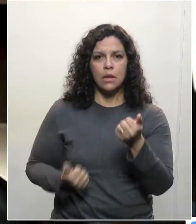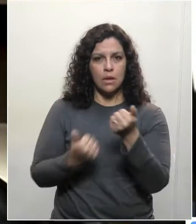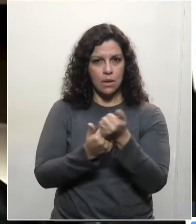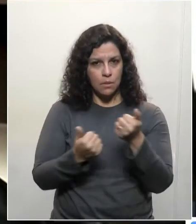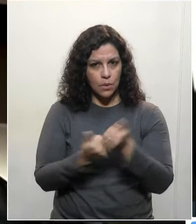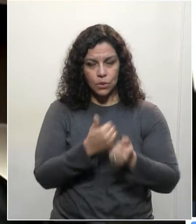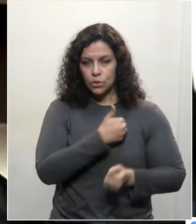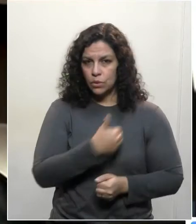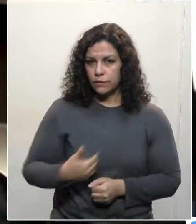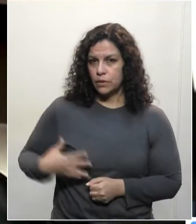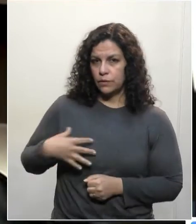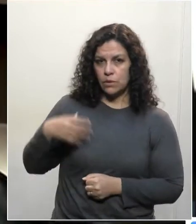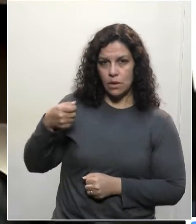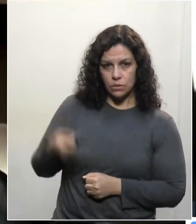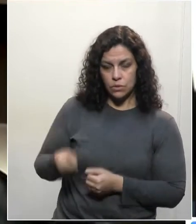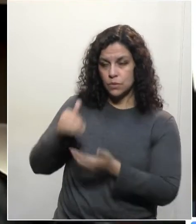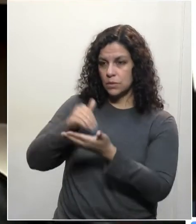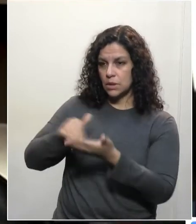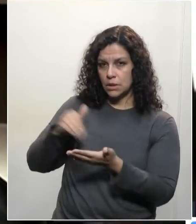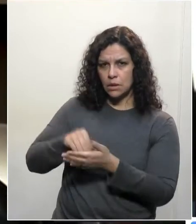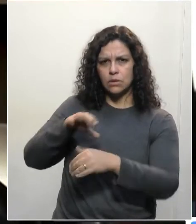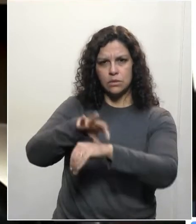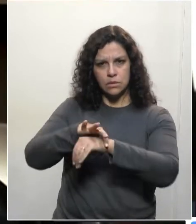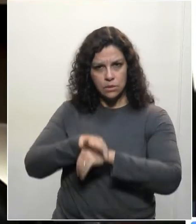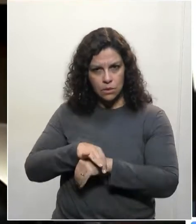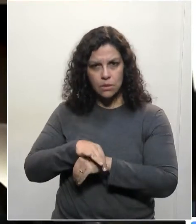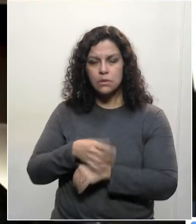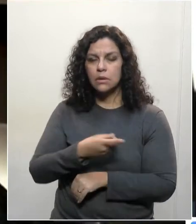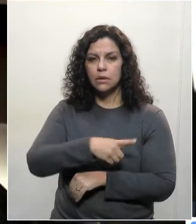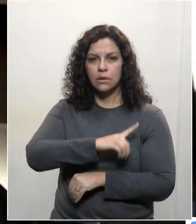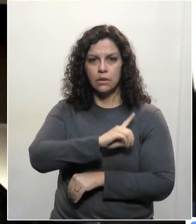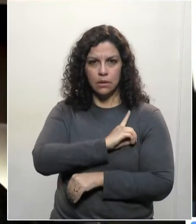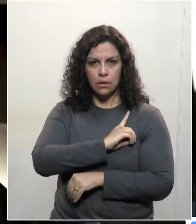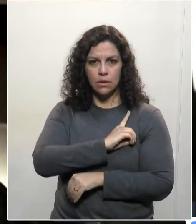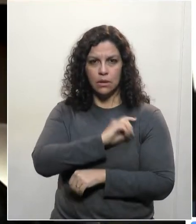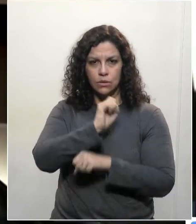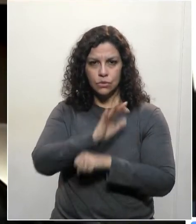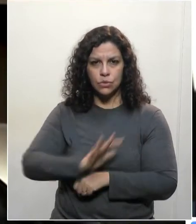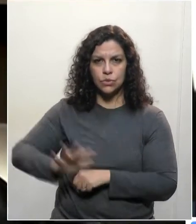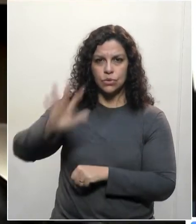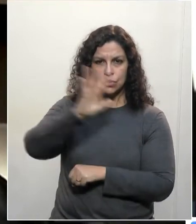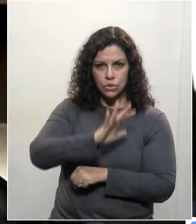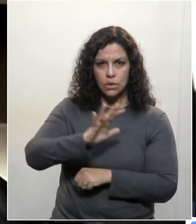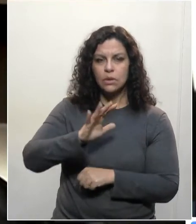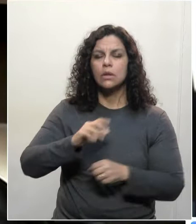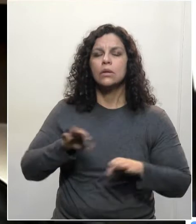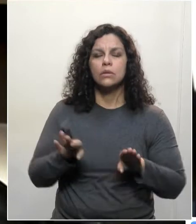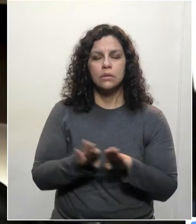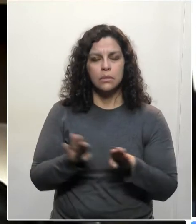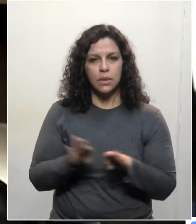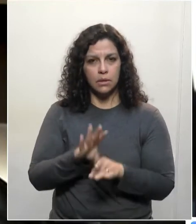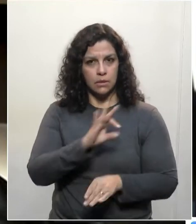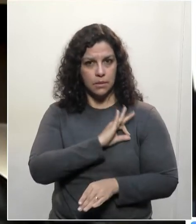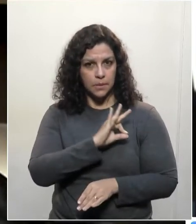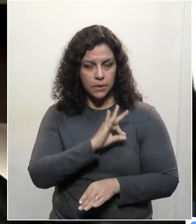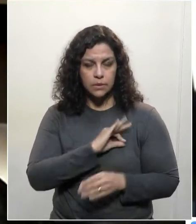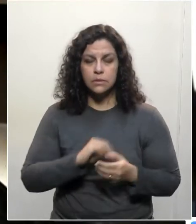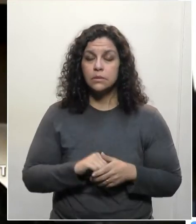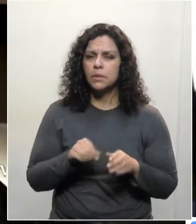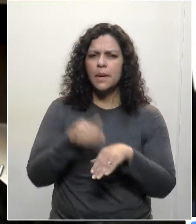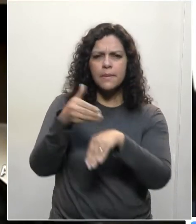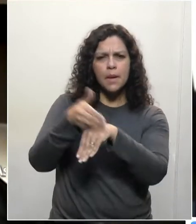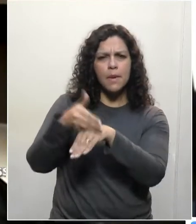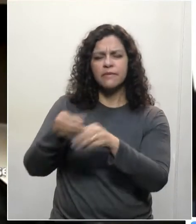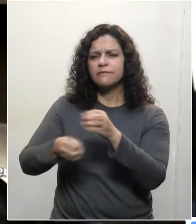ilustre governador, secretário de Segurança Pública, delegado-geral Silvio Rotenbach, com a participação de